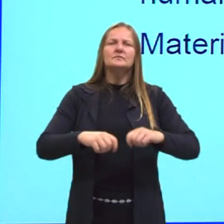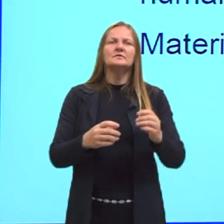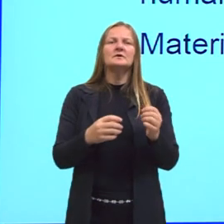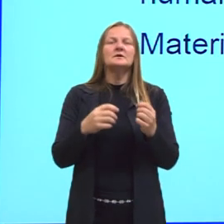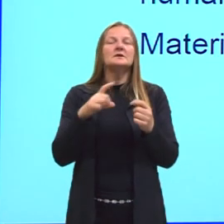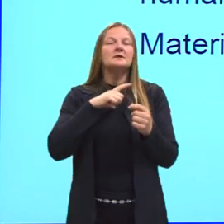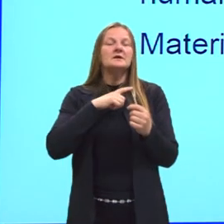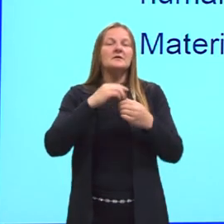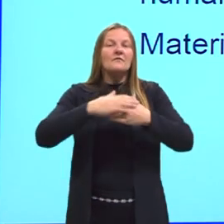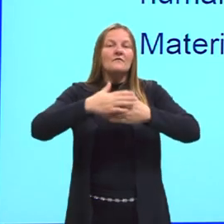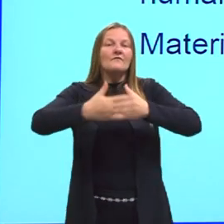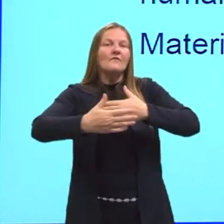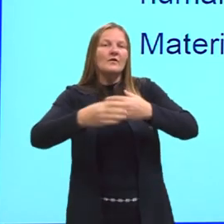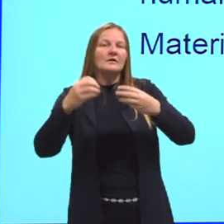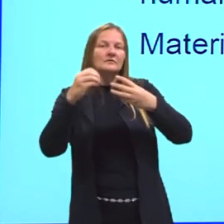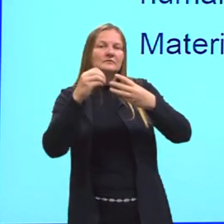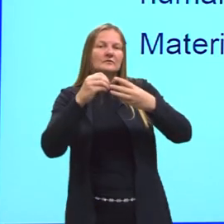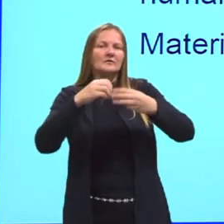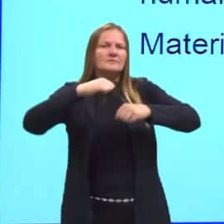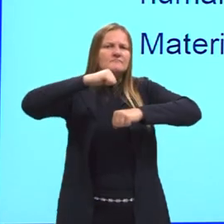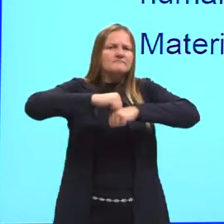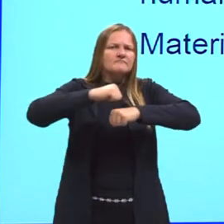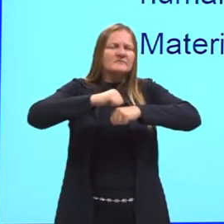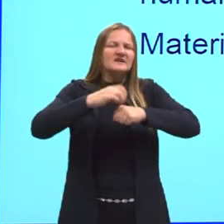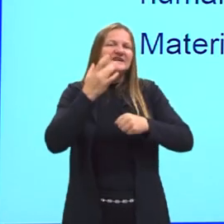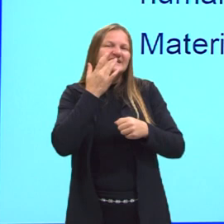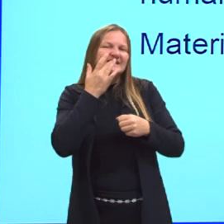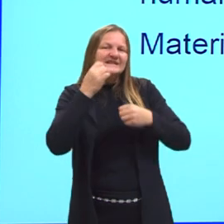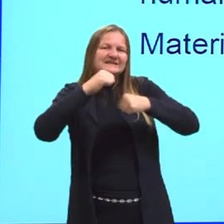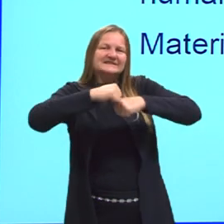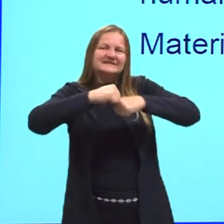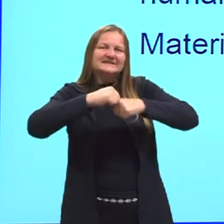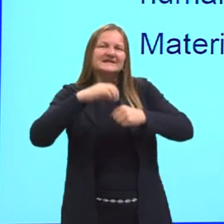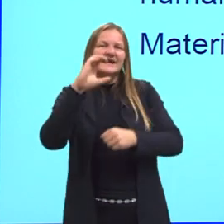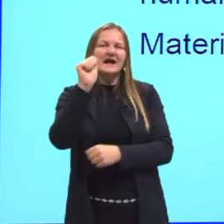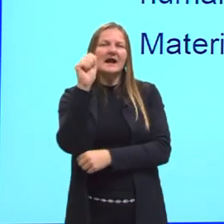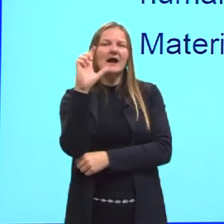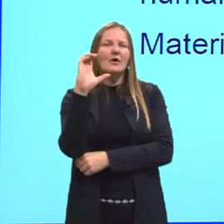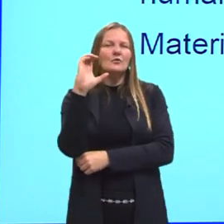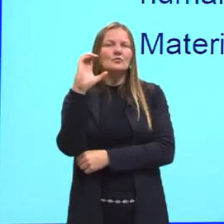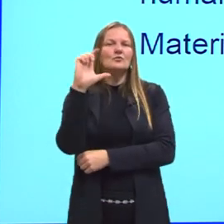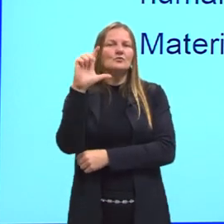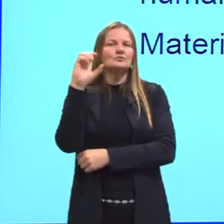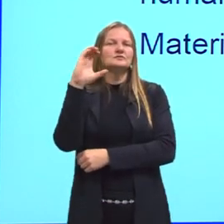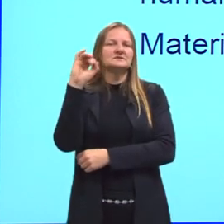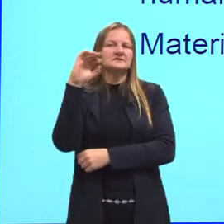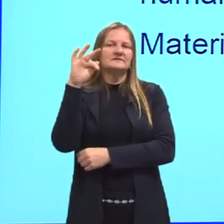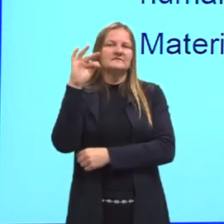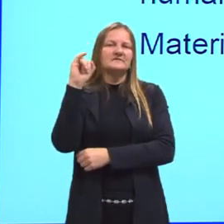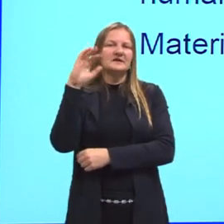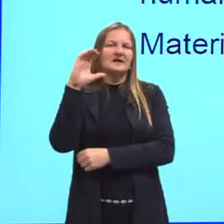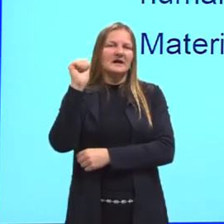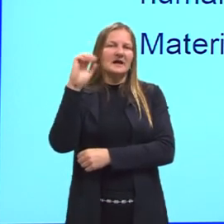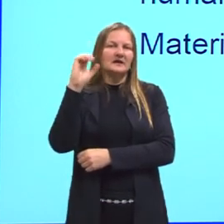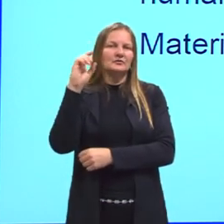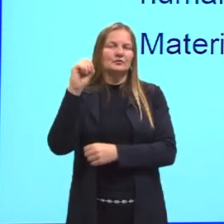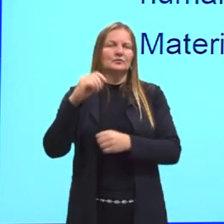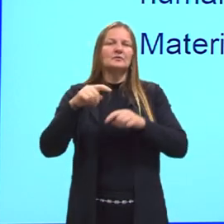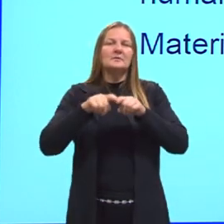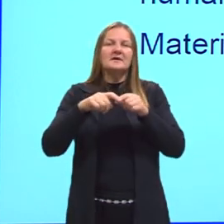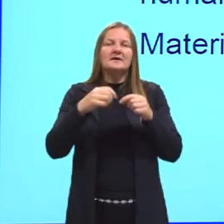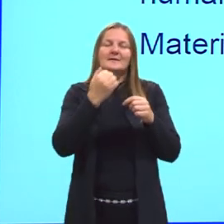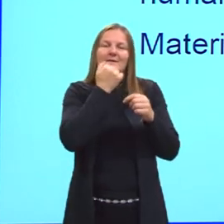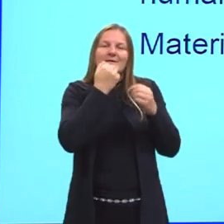extracelular calcificado. Os ossos, pessoal, eles servem também como uma reserva de minerais,